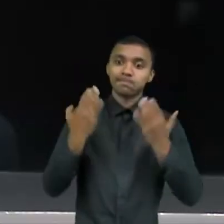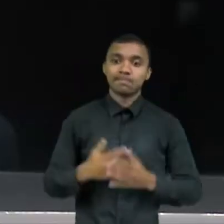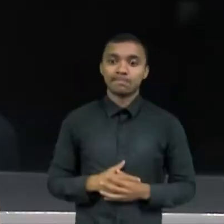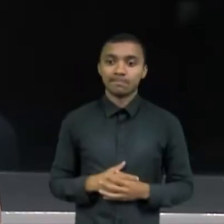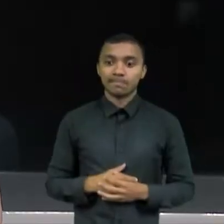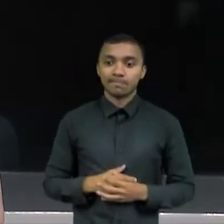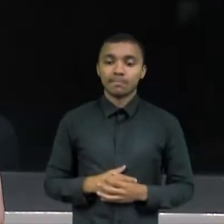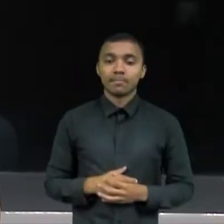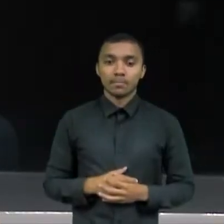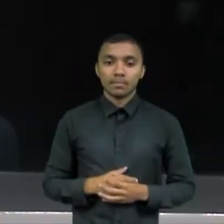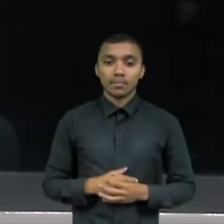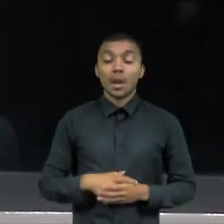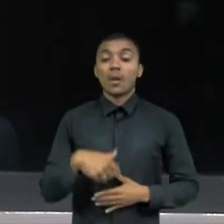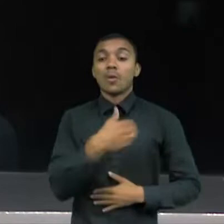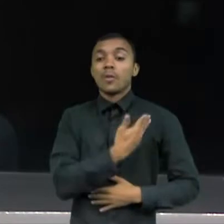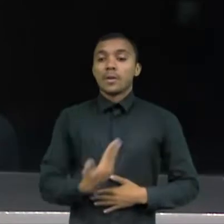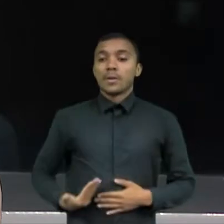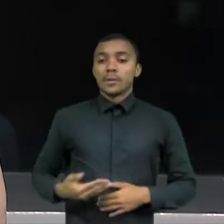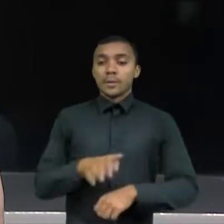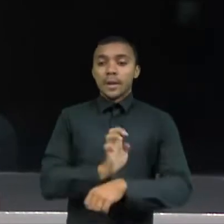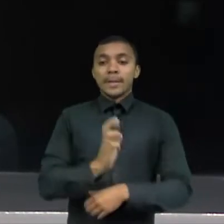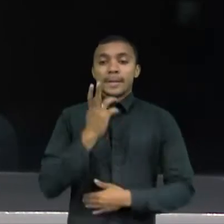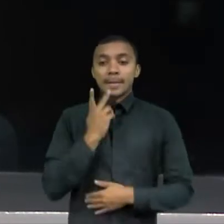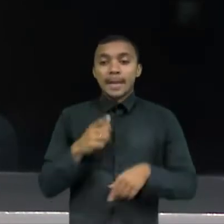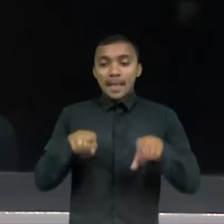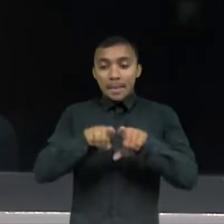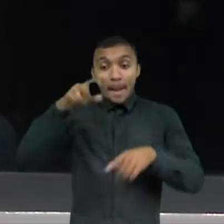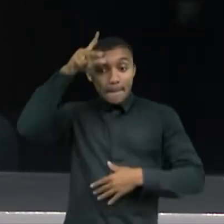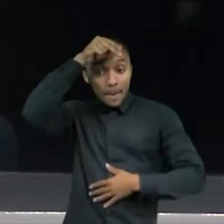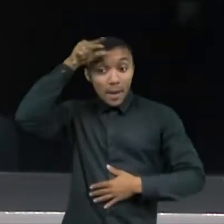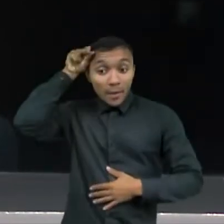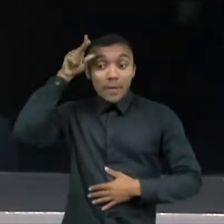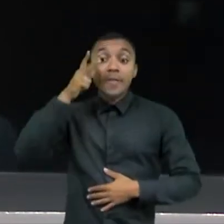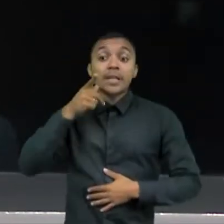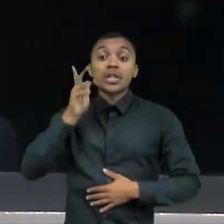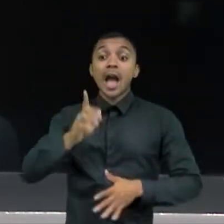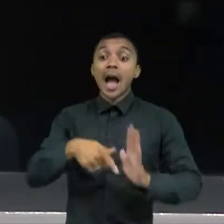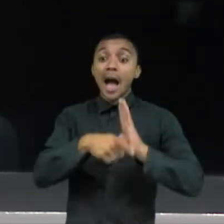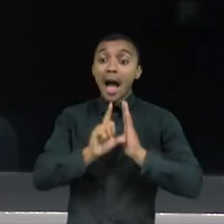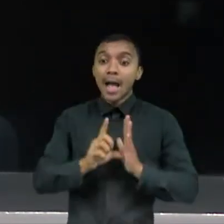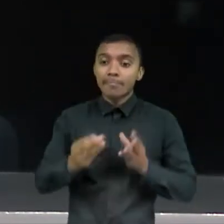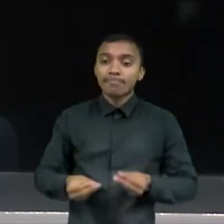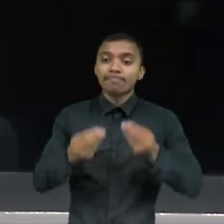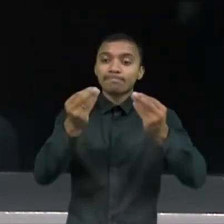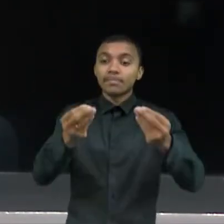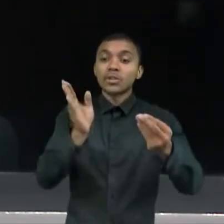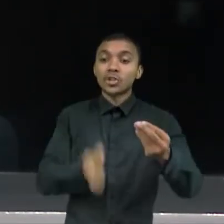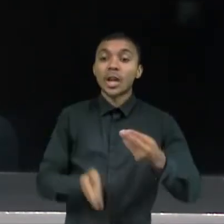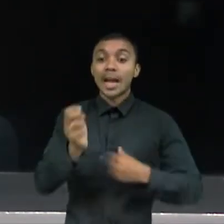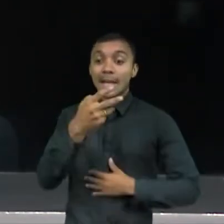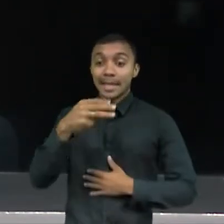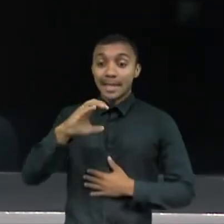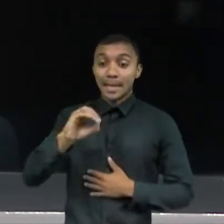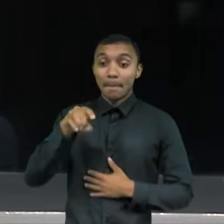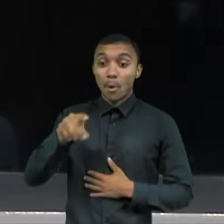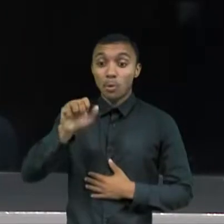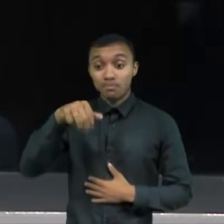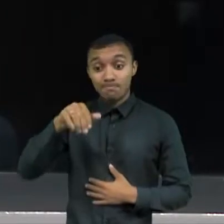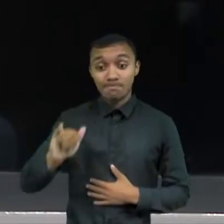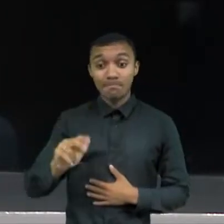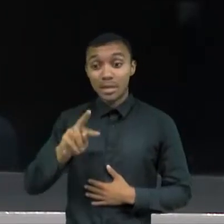E o governo do Estado e a Prefeitura de Fortaleza disponibilizaram 30 milhões de reais para o pagamento de